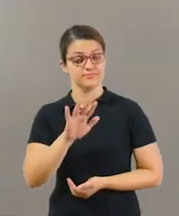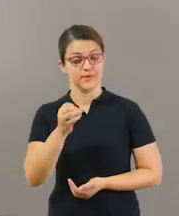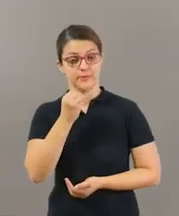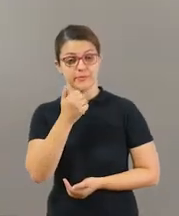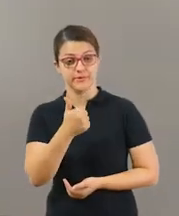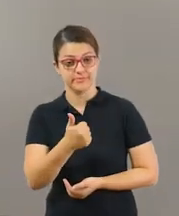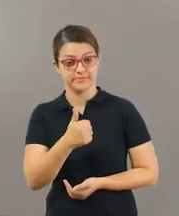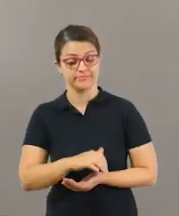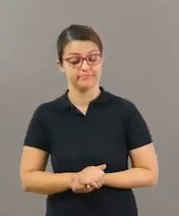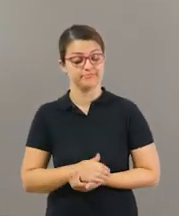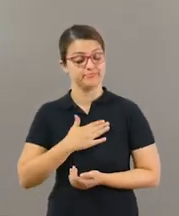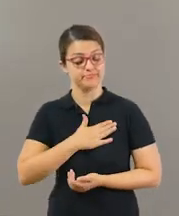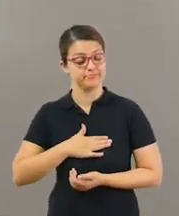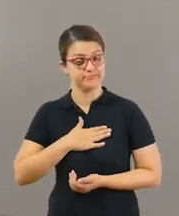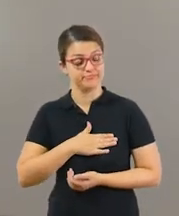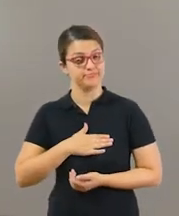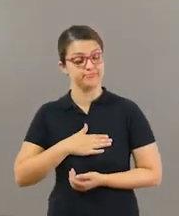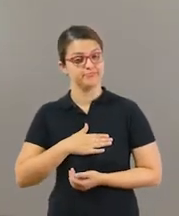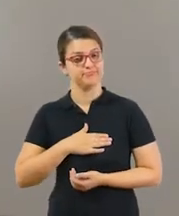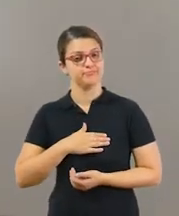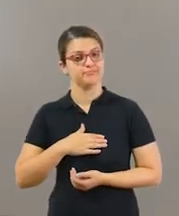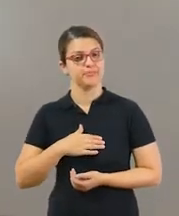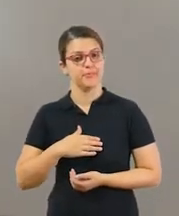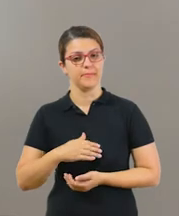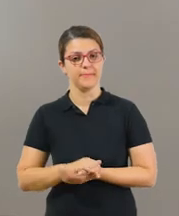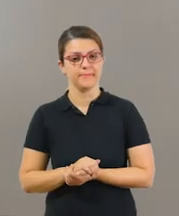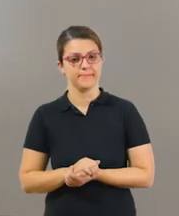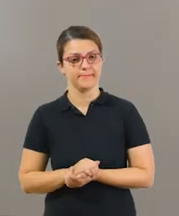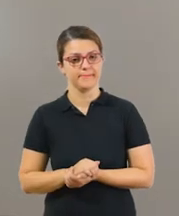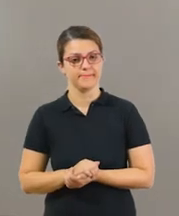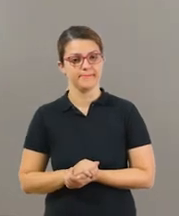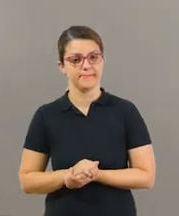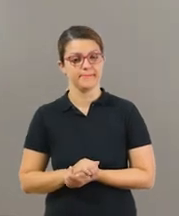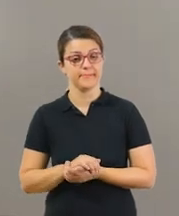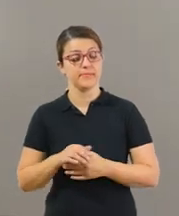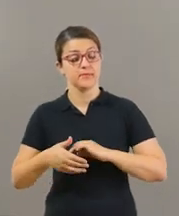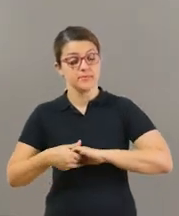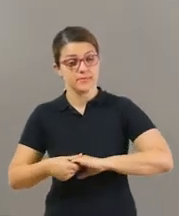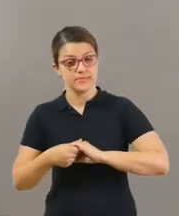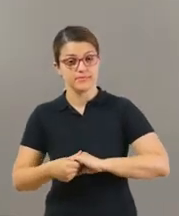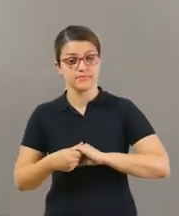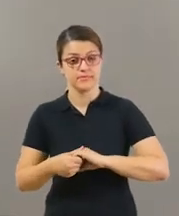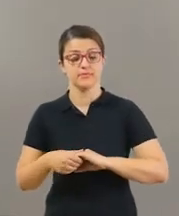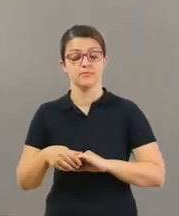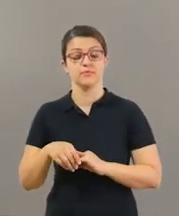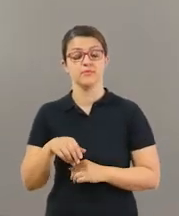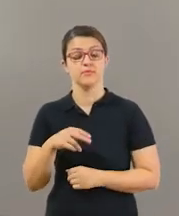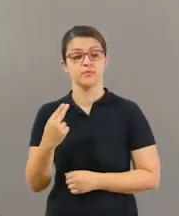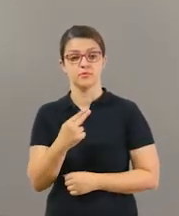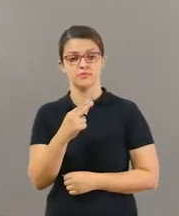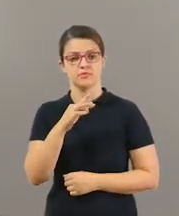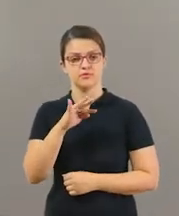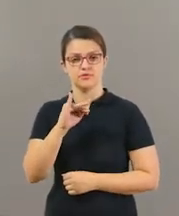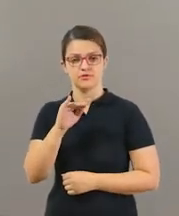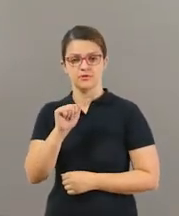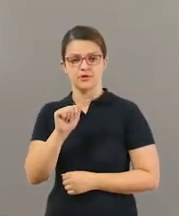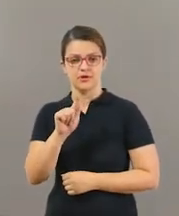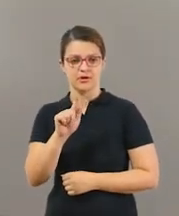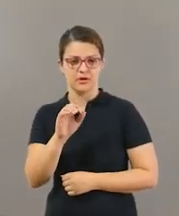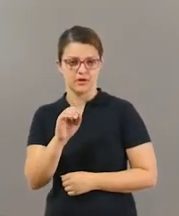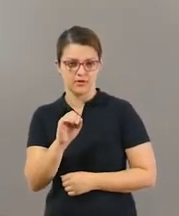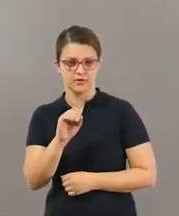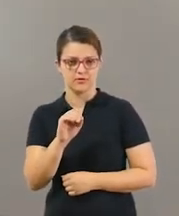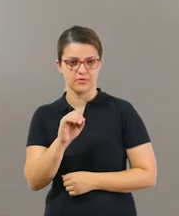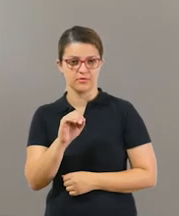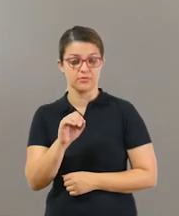Olá pessoal, tudo bem? Muito prazer. Sou o professor Tiago Mancini, do aula de Educação Física na Rede Municipal de Itapevi e sejam muito